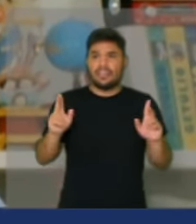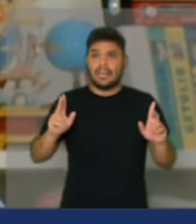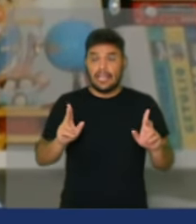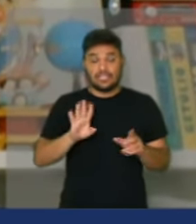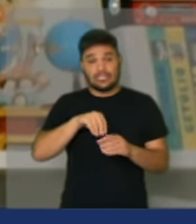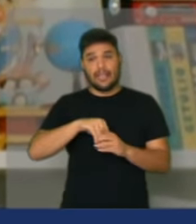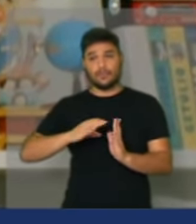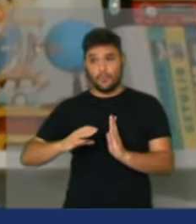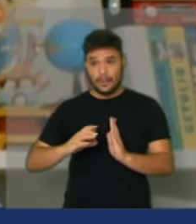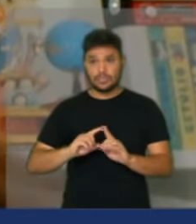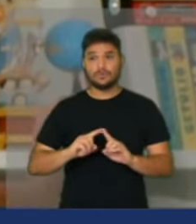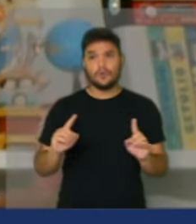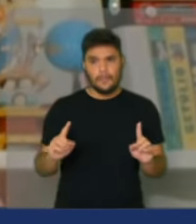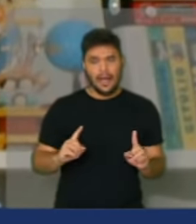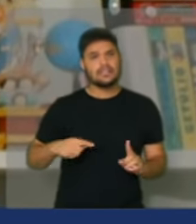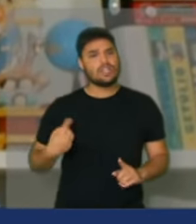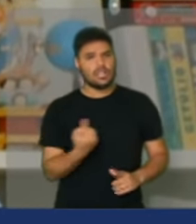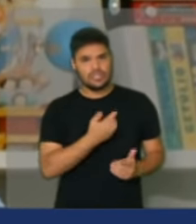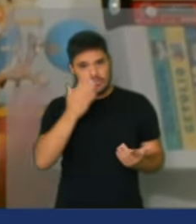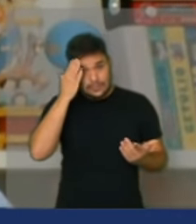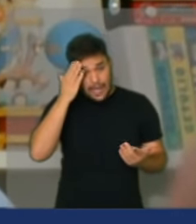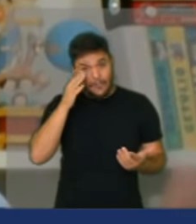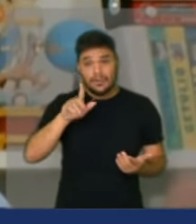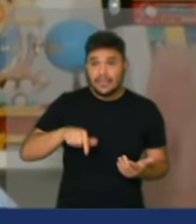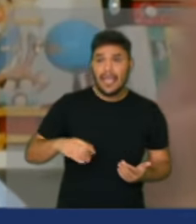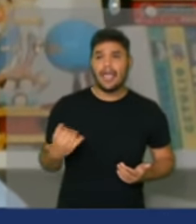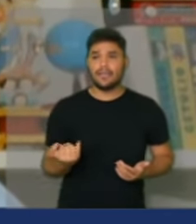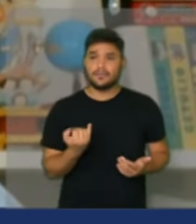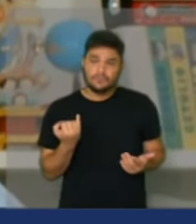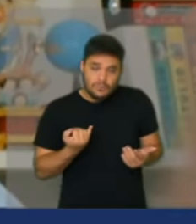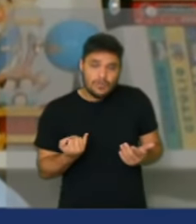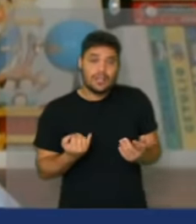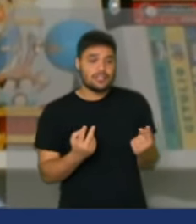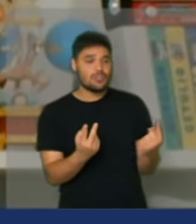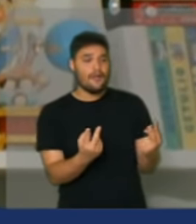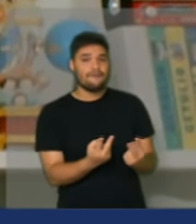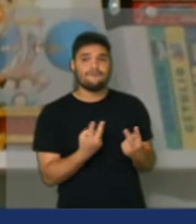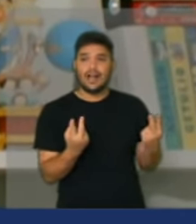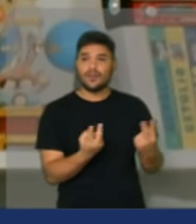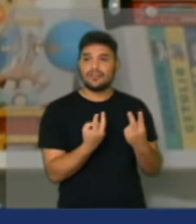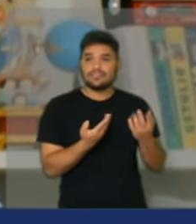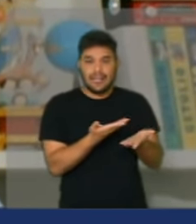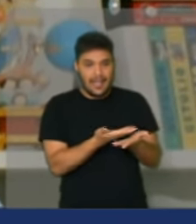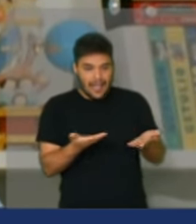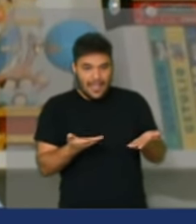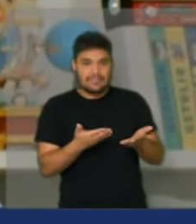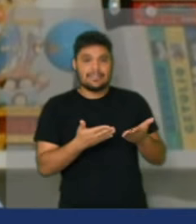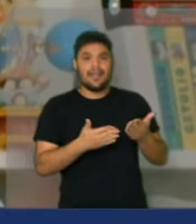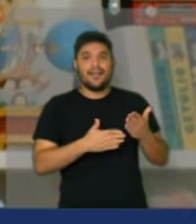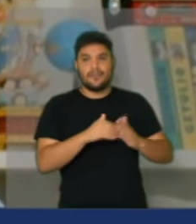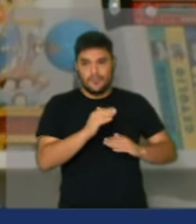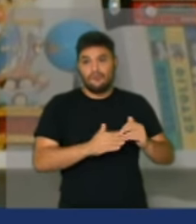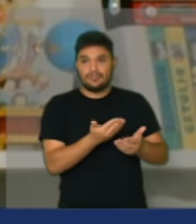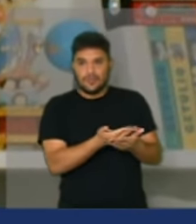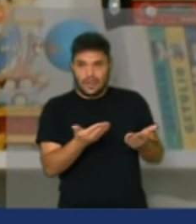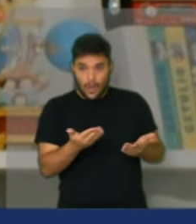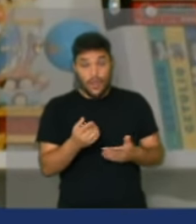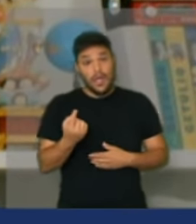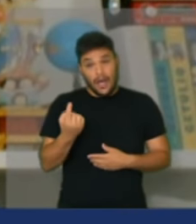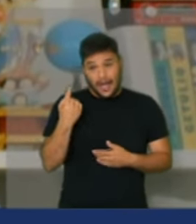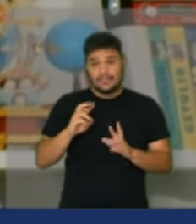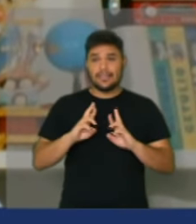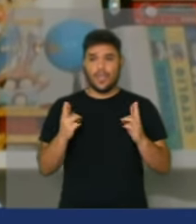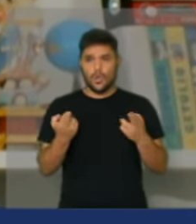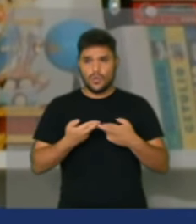todos entendemos a importância de valorizar esta categoria. Pois bem, em audiência pública,